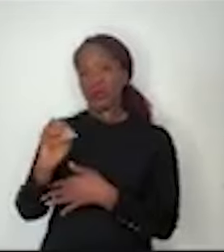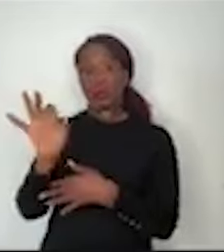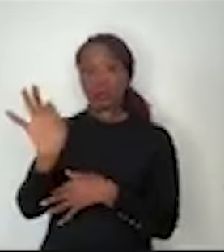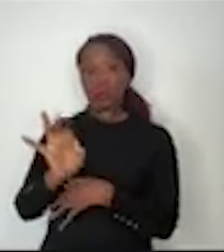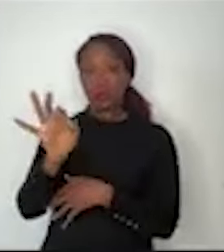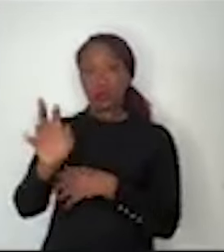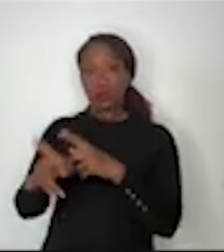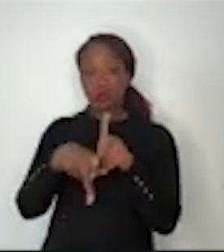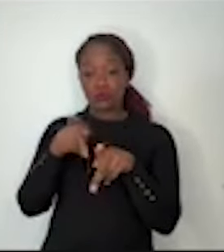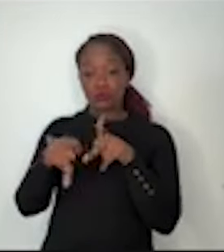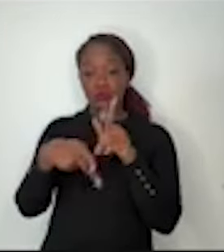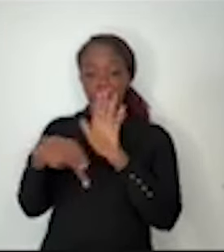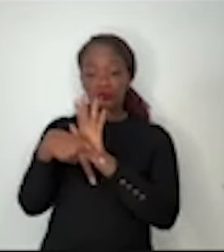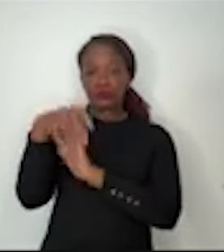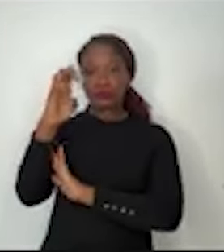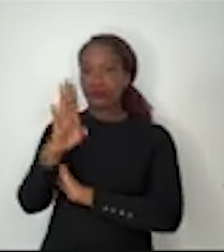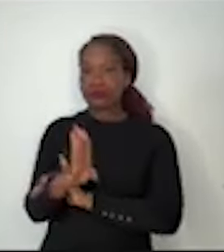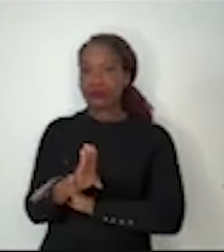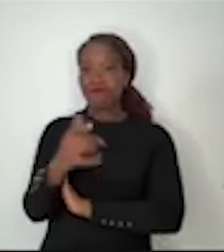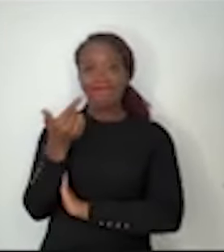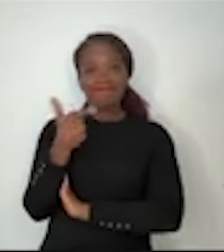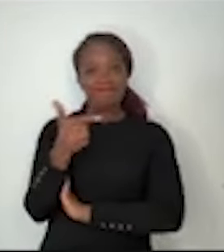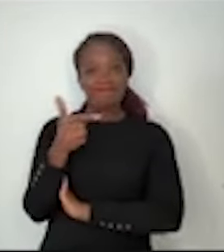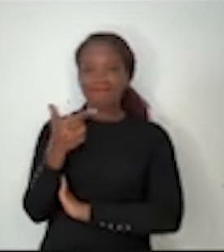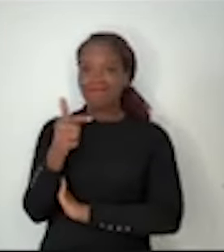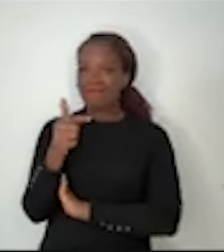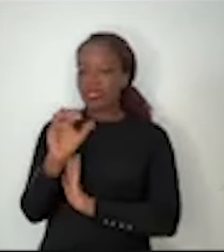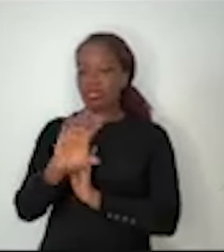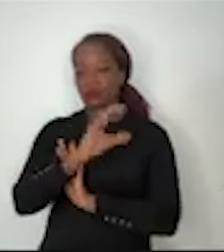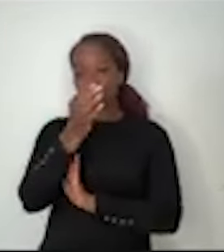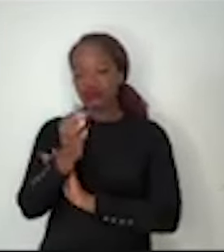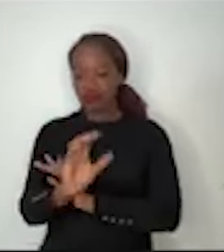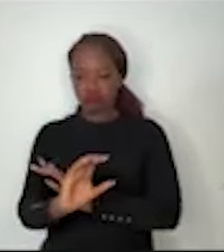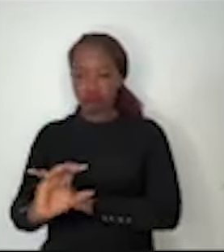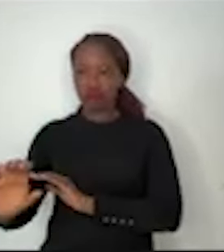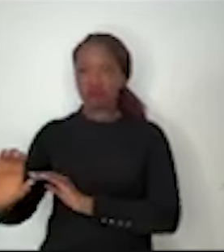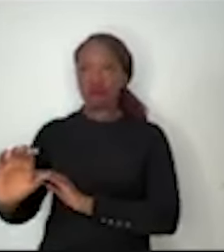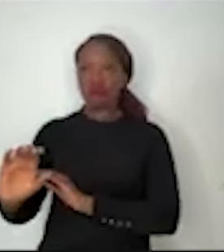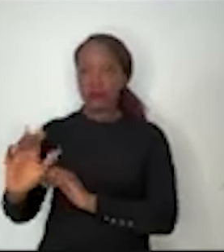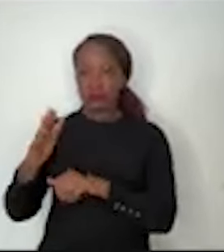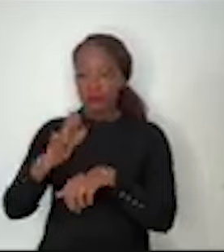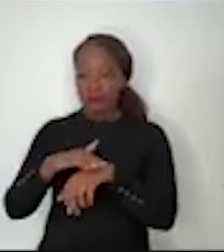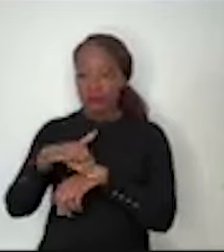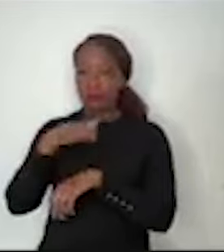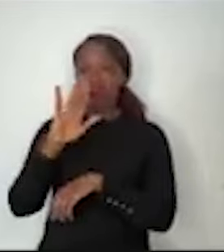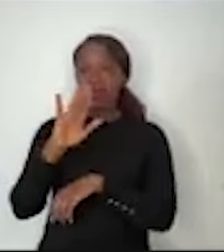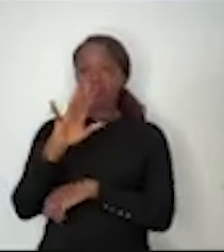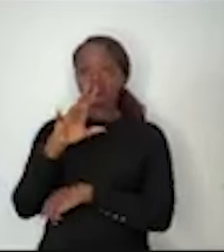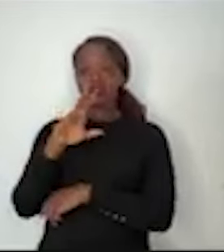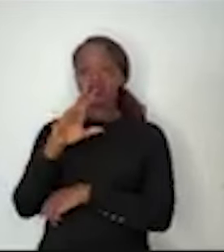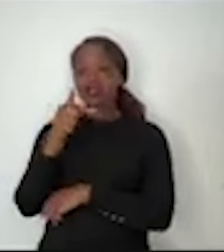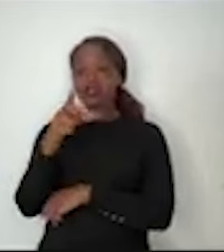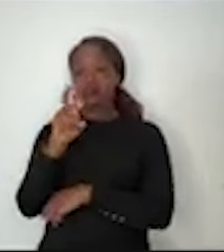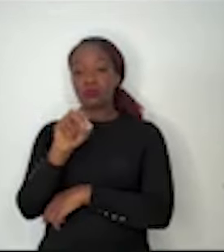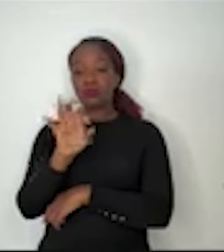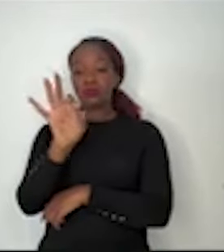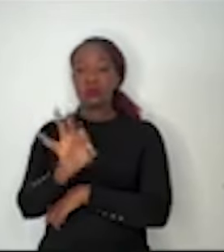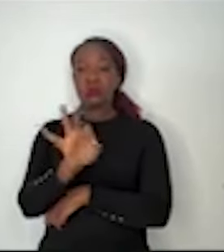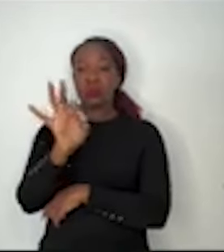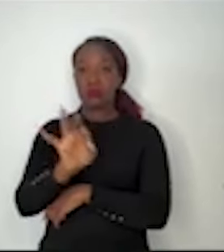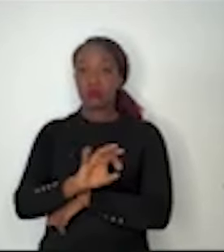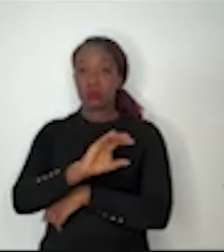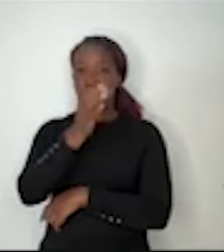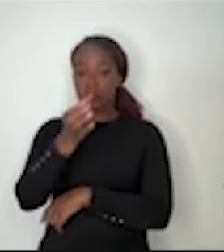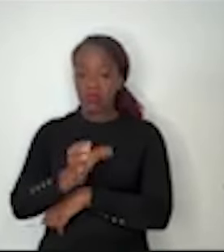brasileira não tem conexão com a rede de esgoto. E mais de 50% do esgotamento sanitário é